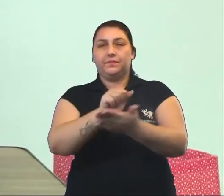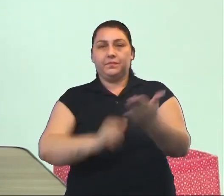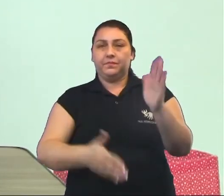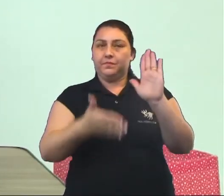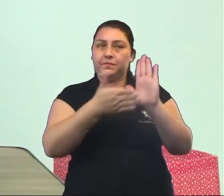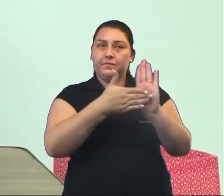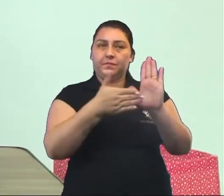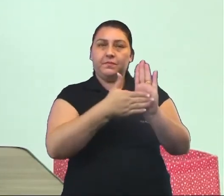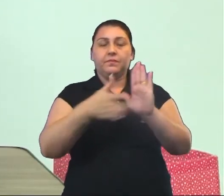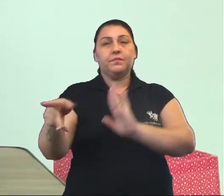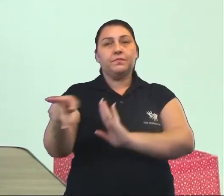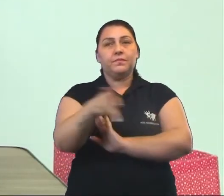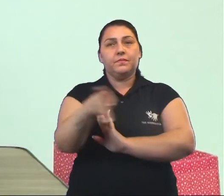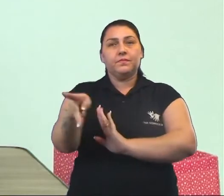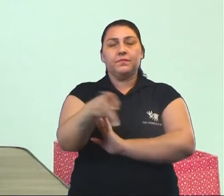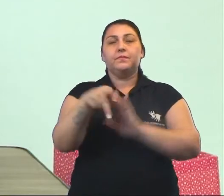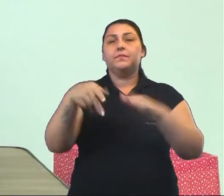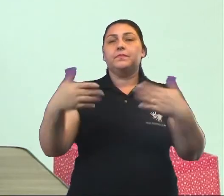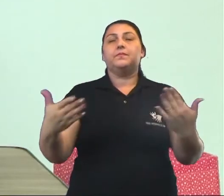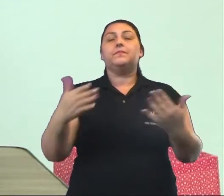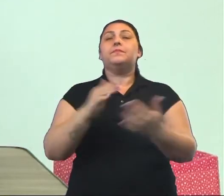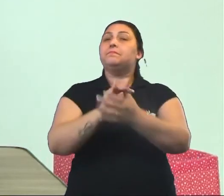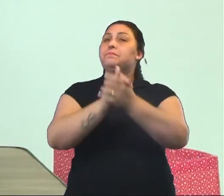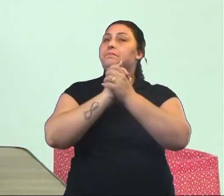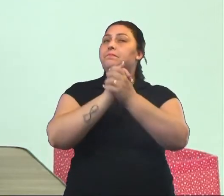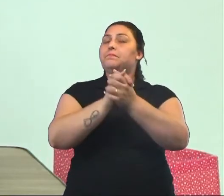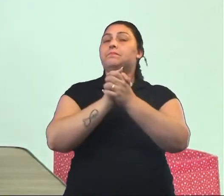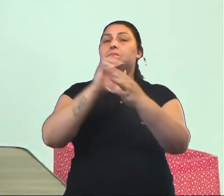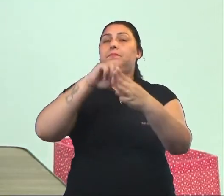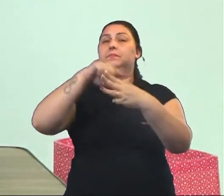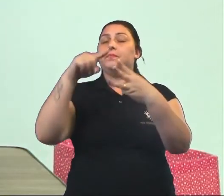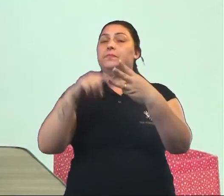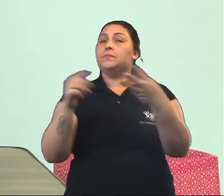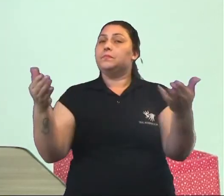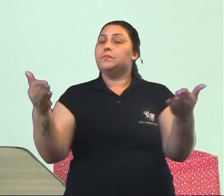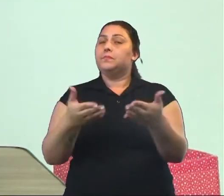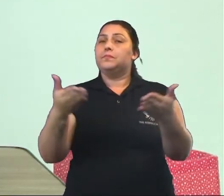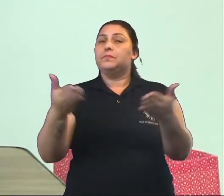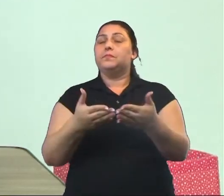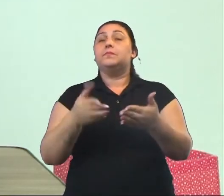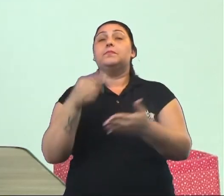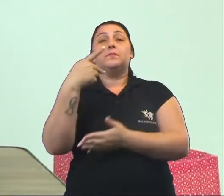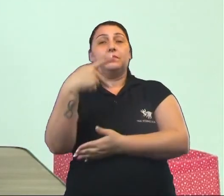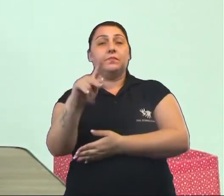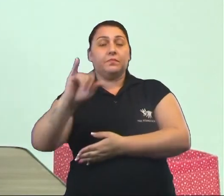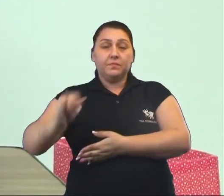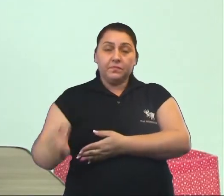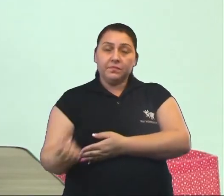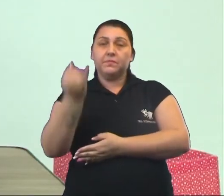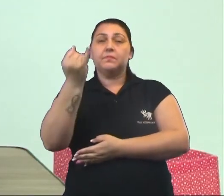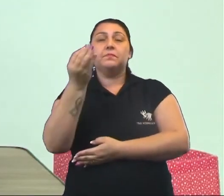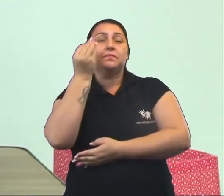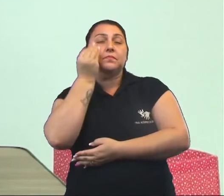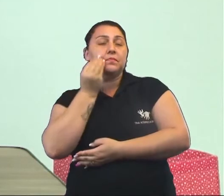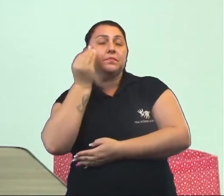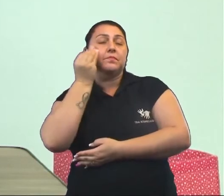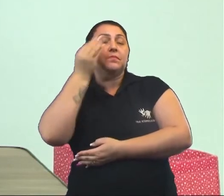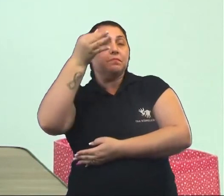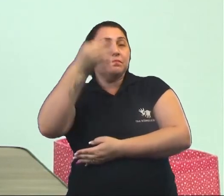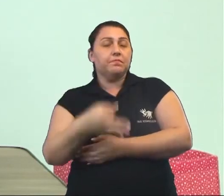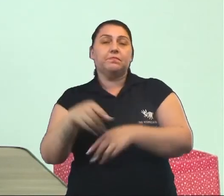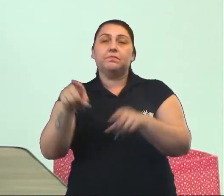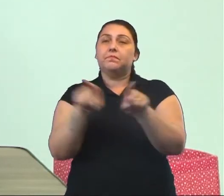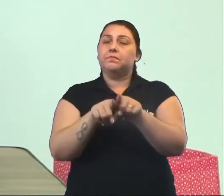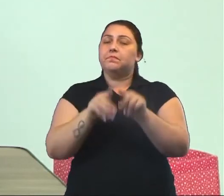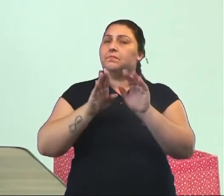proposta pela sua professora, né? Parabéns para os três. E agora chegou a tua oportunidade de tentar acertar